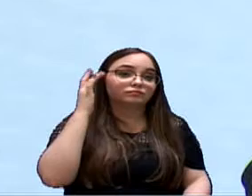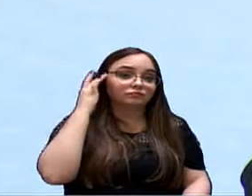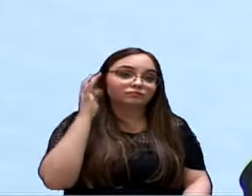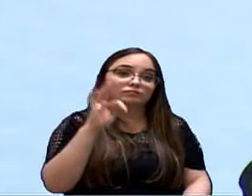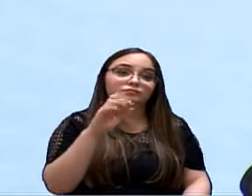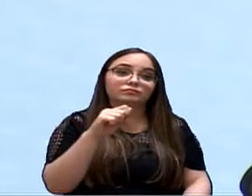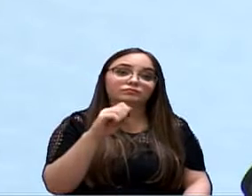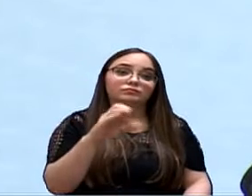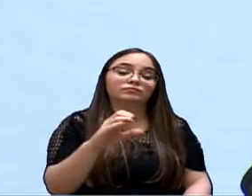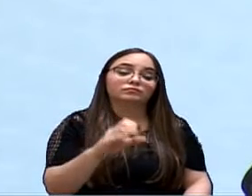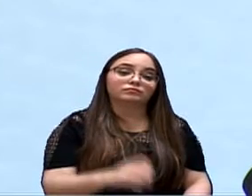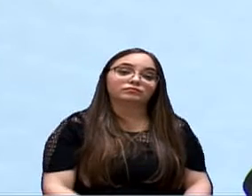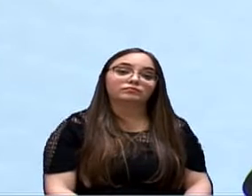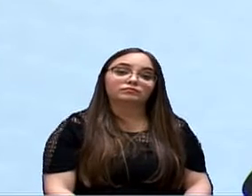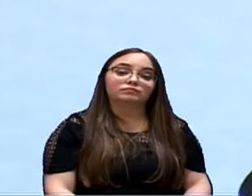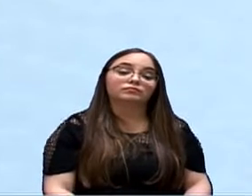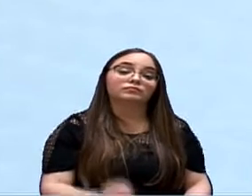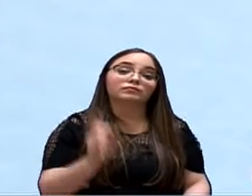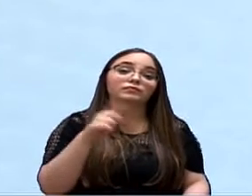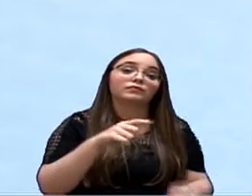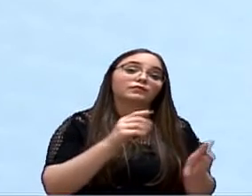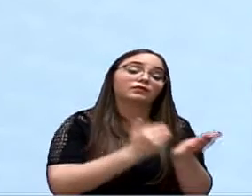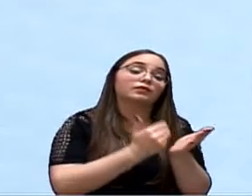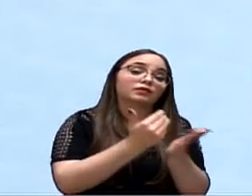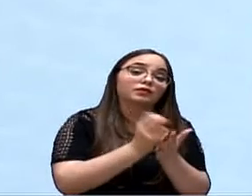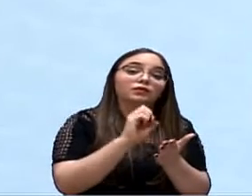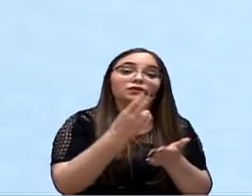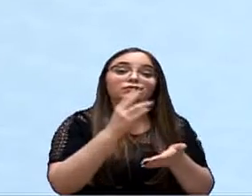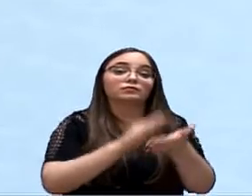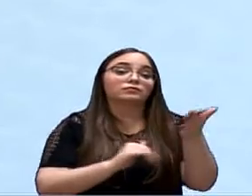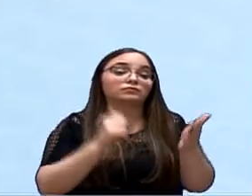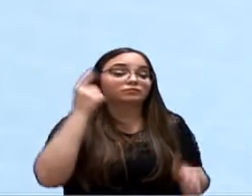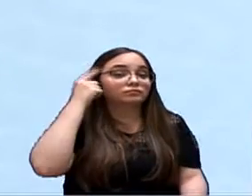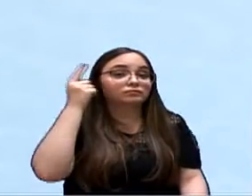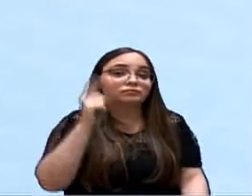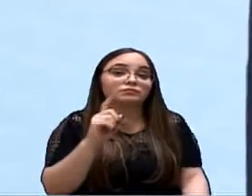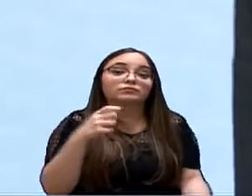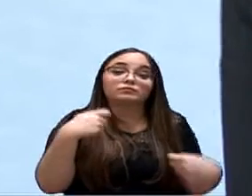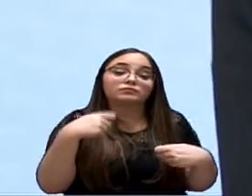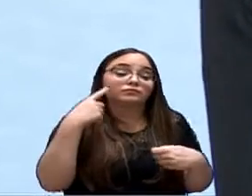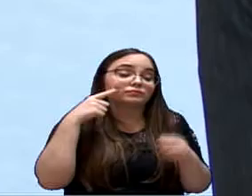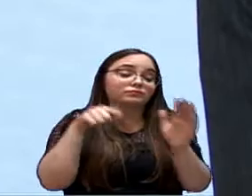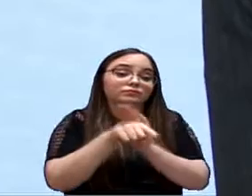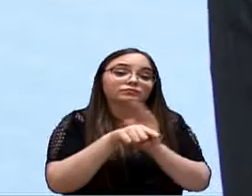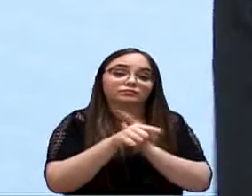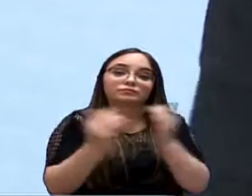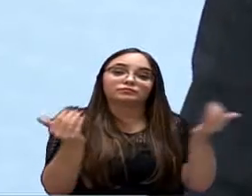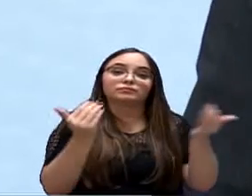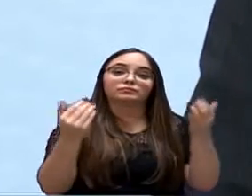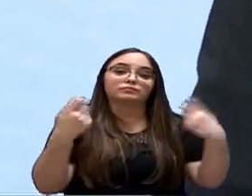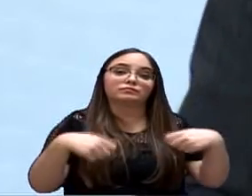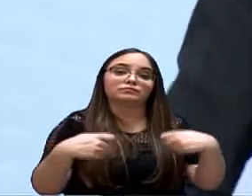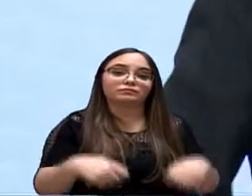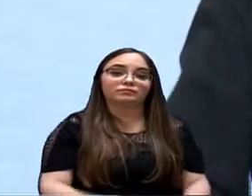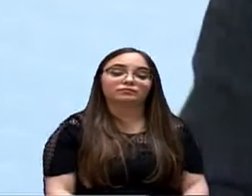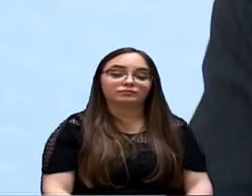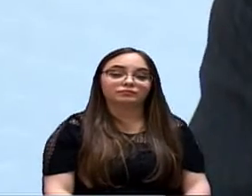acrescentar ou se é para retirar. Nós temos que verificar o conteúdo, vereadora. Na verdade, então,